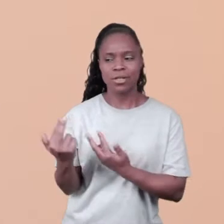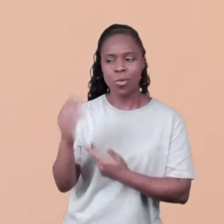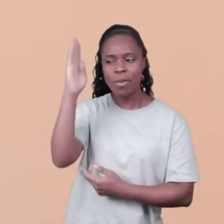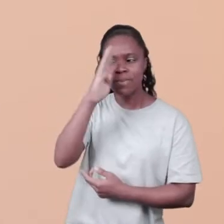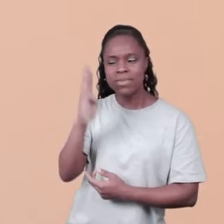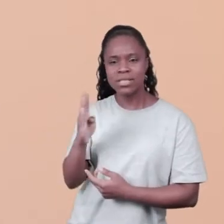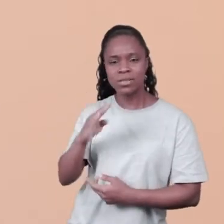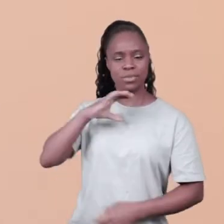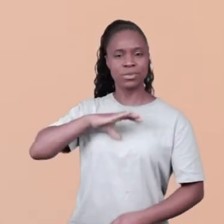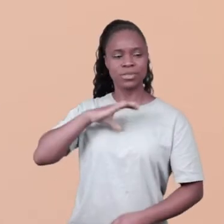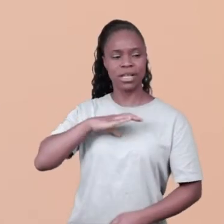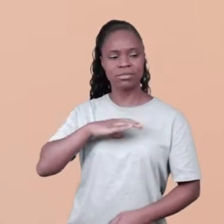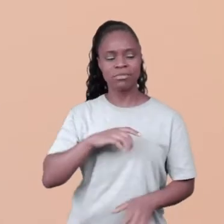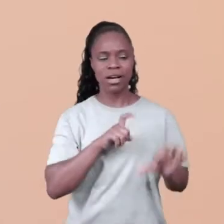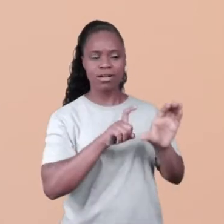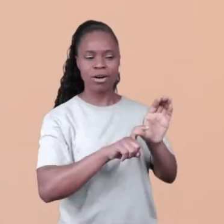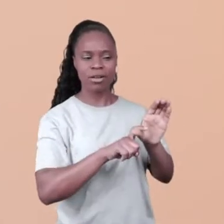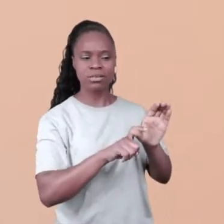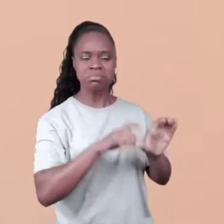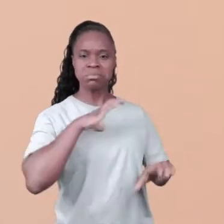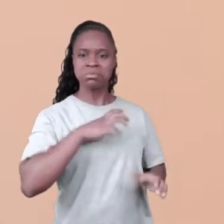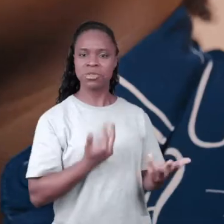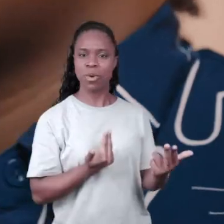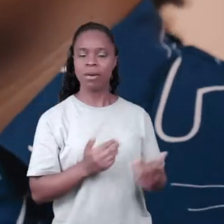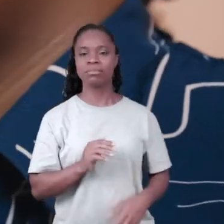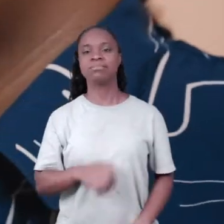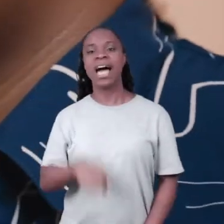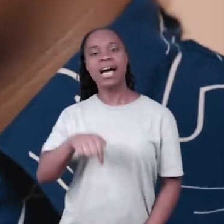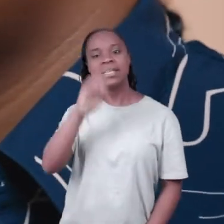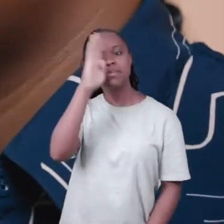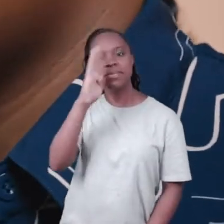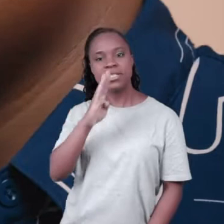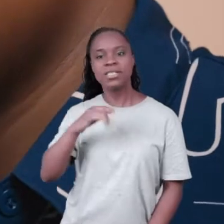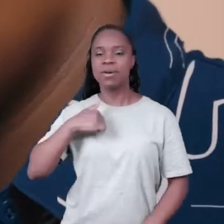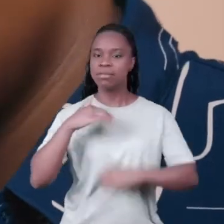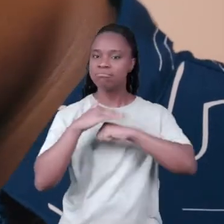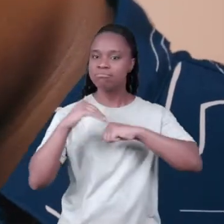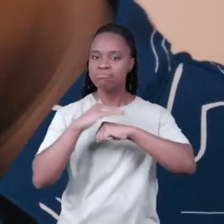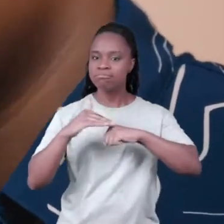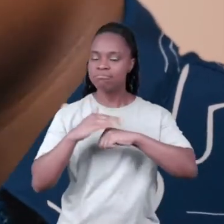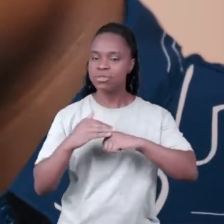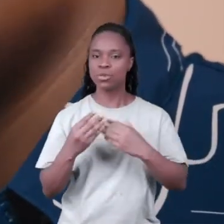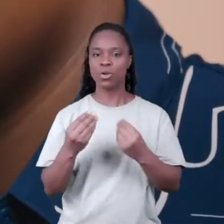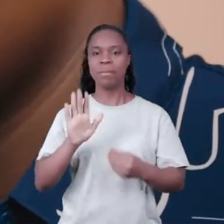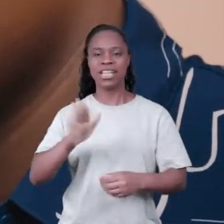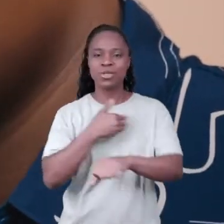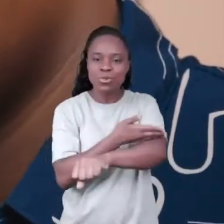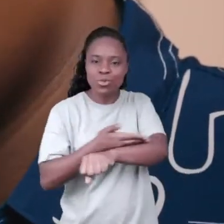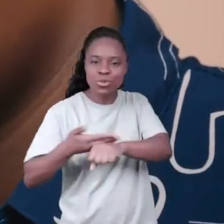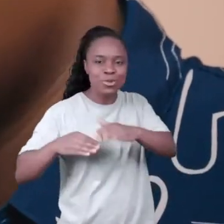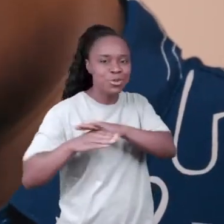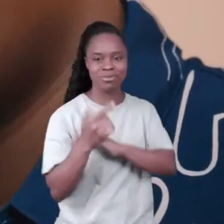porque o Brasil fala português e a Angola fala português também. O Brasil é um país muito afetuoso e eu não estava